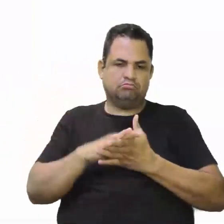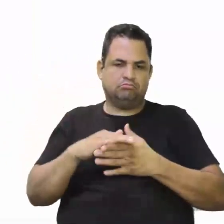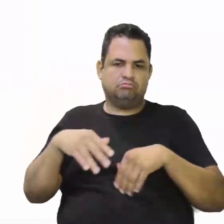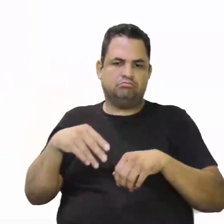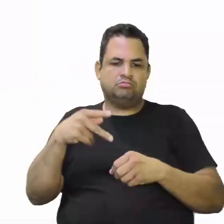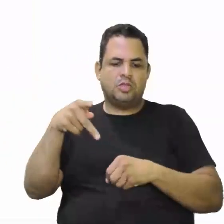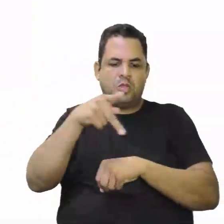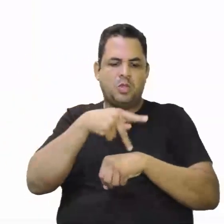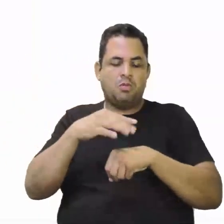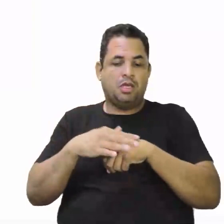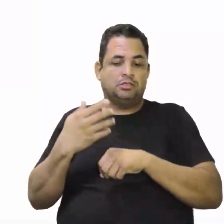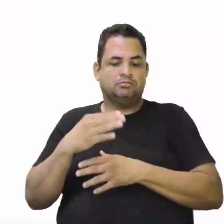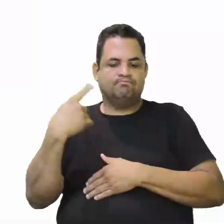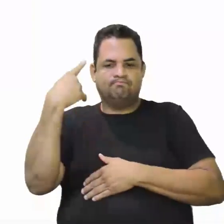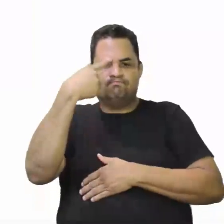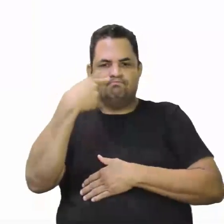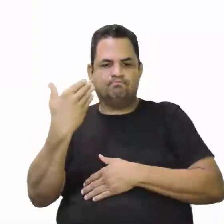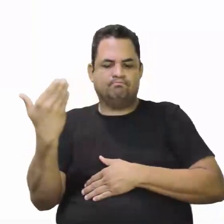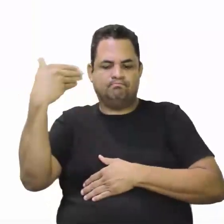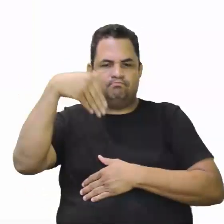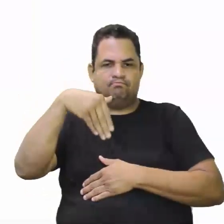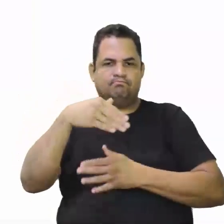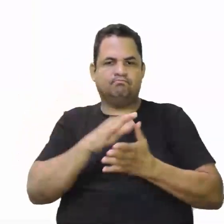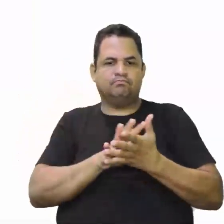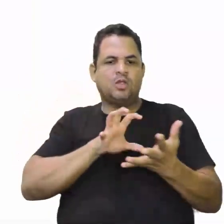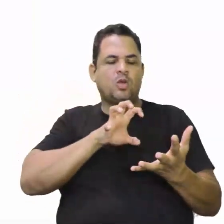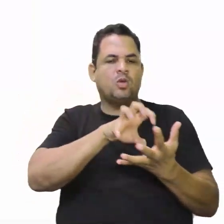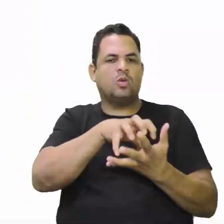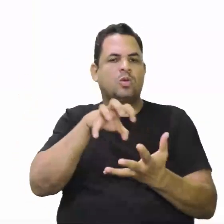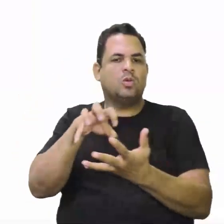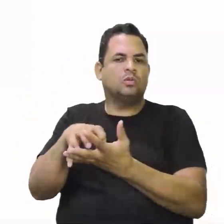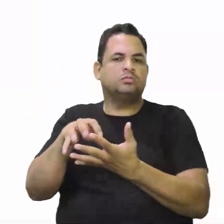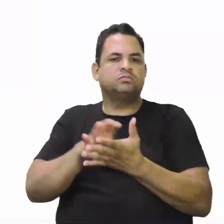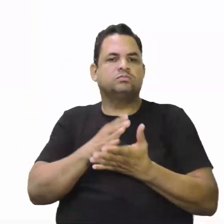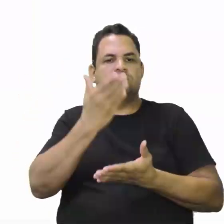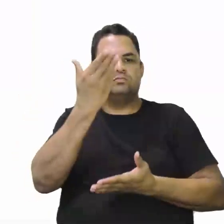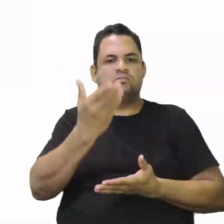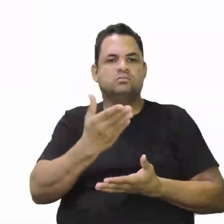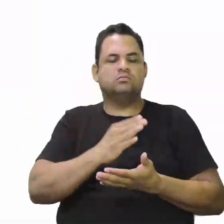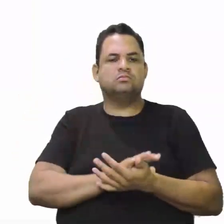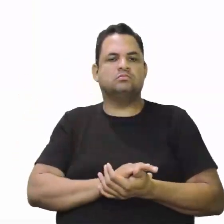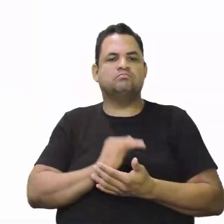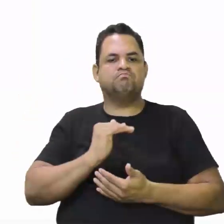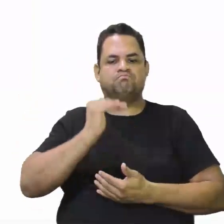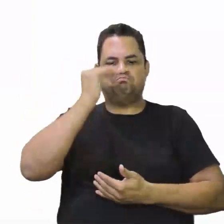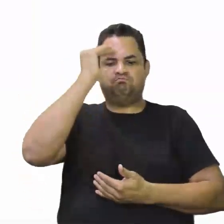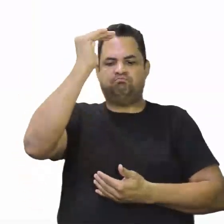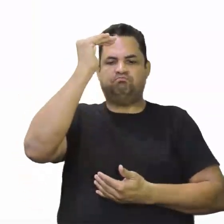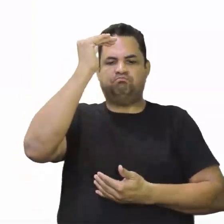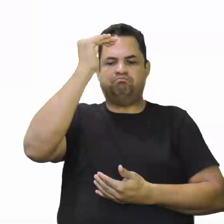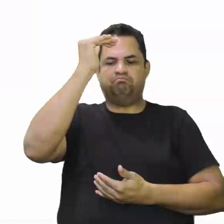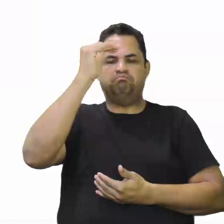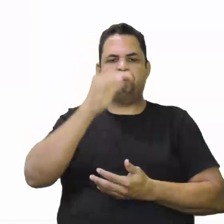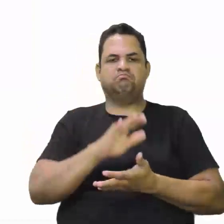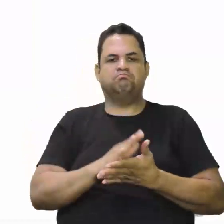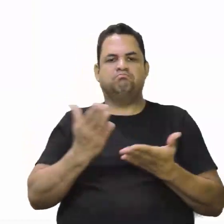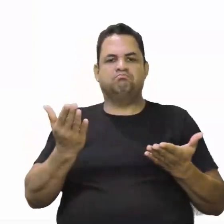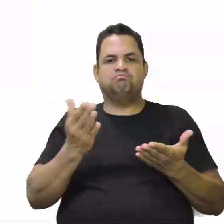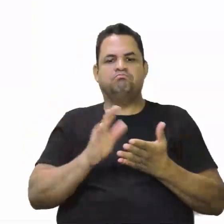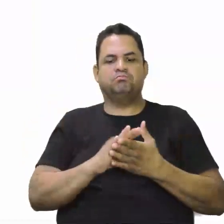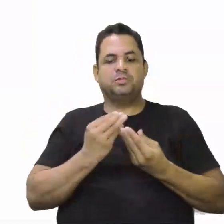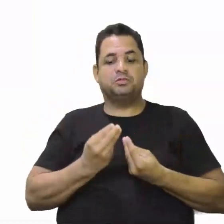vindo da Espanha e vai conquistar. Então, é para ele que os altos cargos são